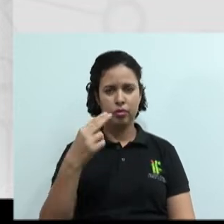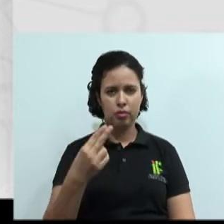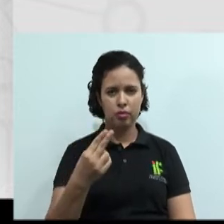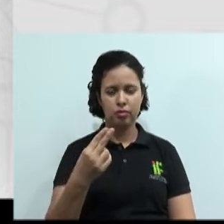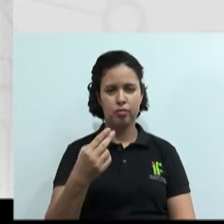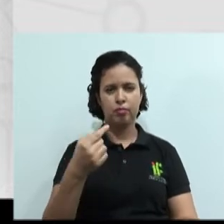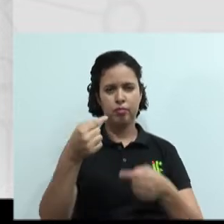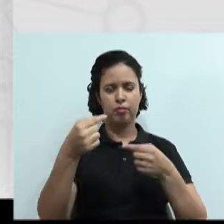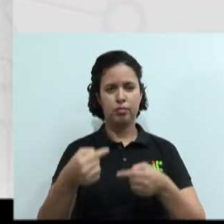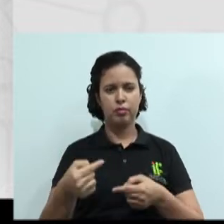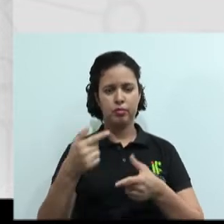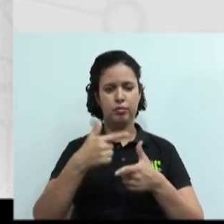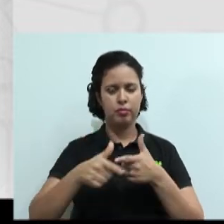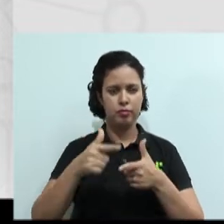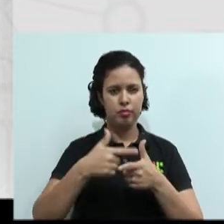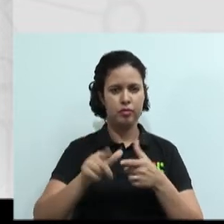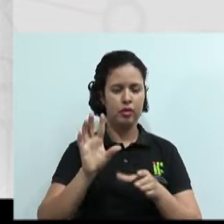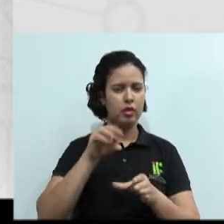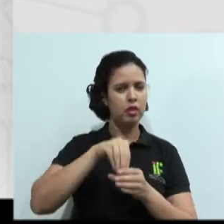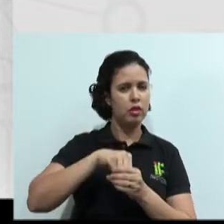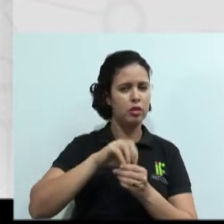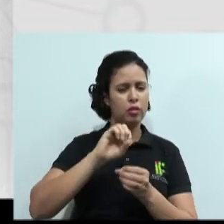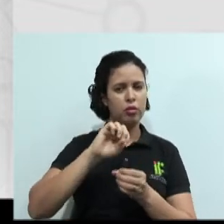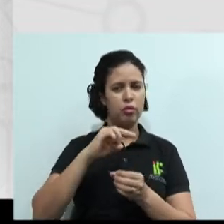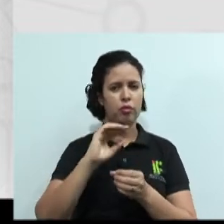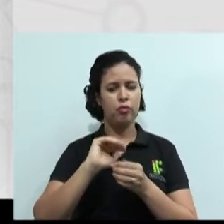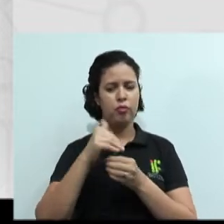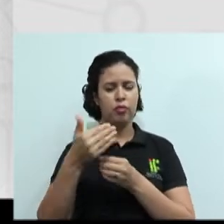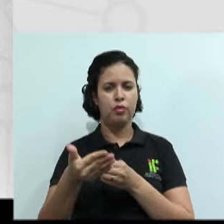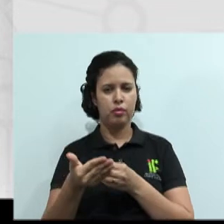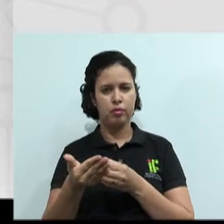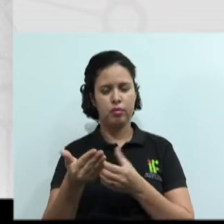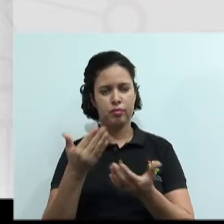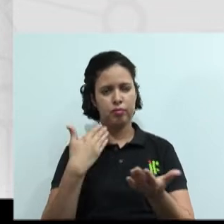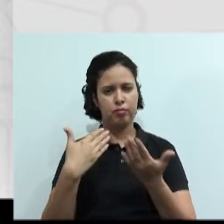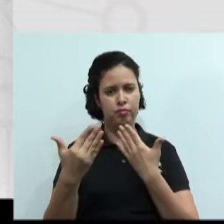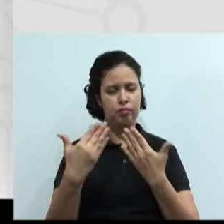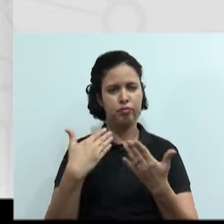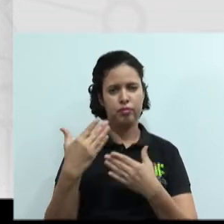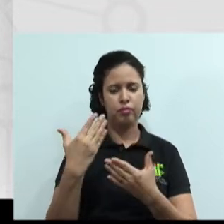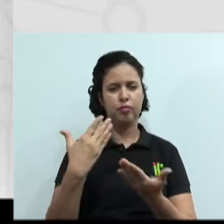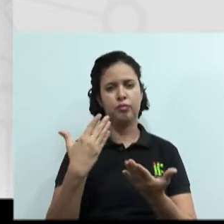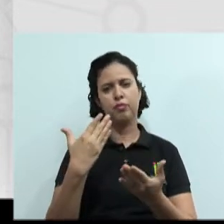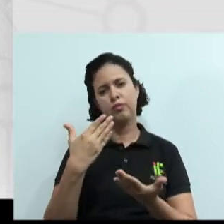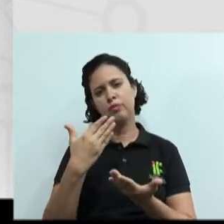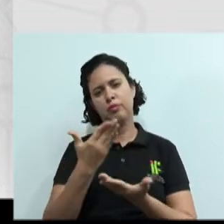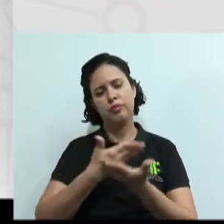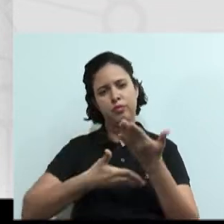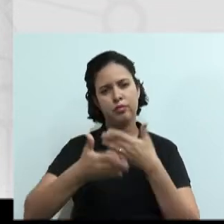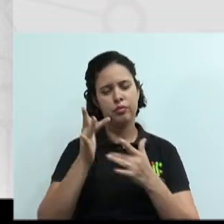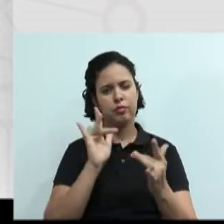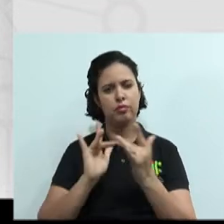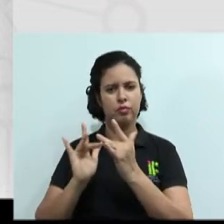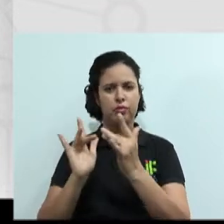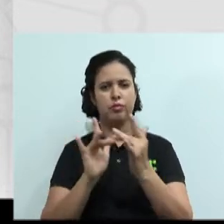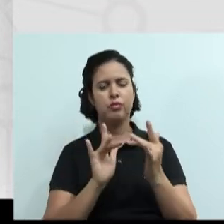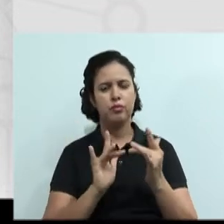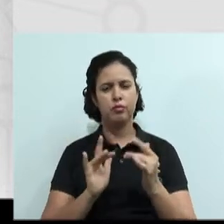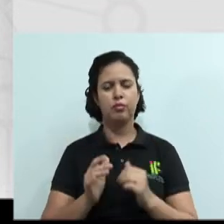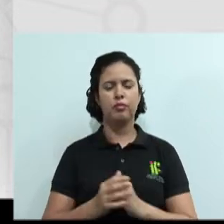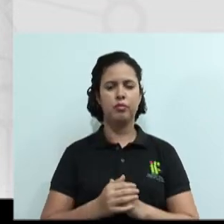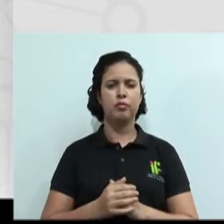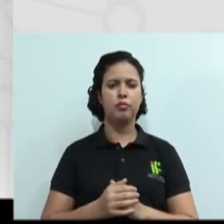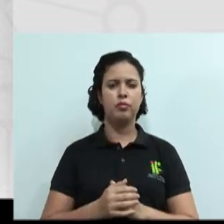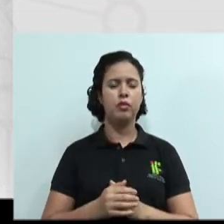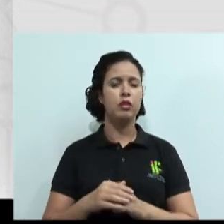conflito aí interno ou externo na hora de nos relacionarmos. Então, é necessário utilizar desse equilíbrio. Mas professor, quais